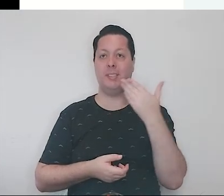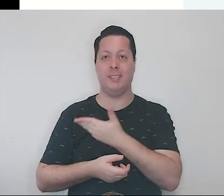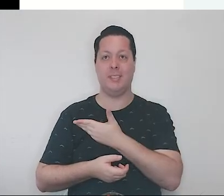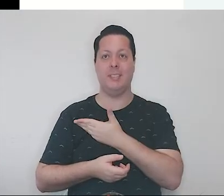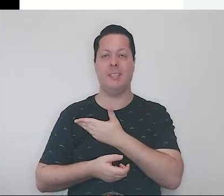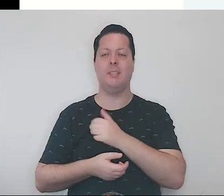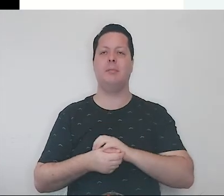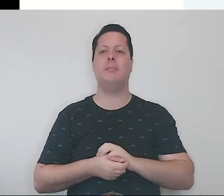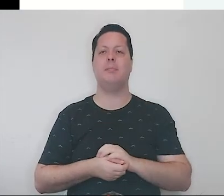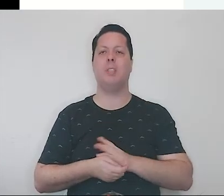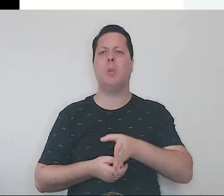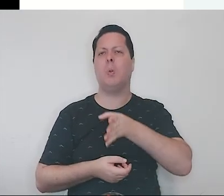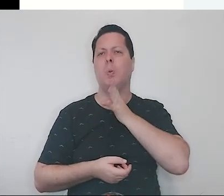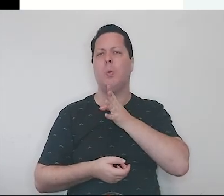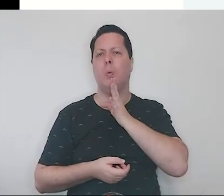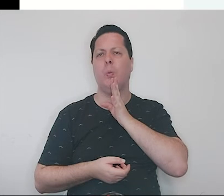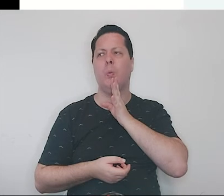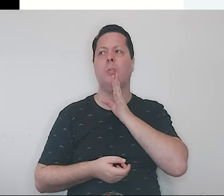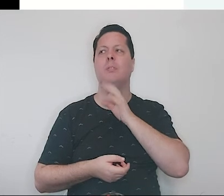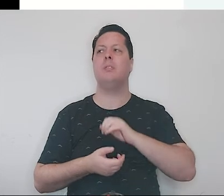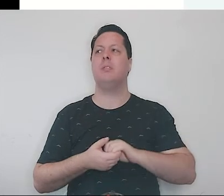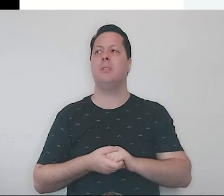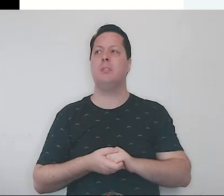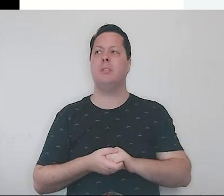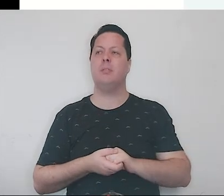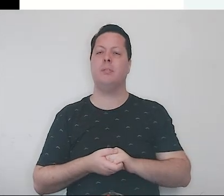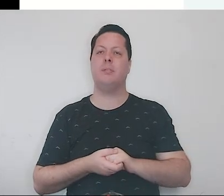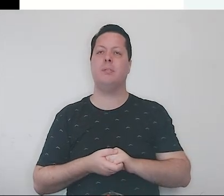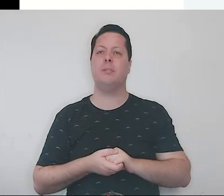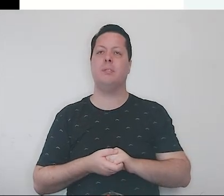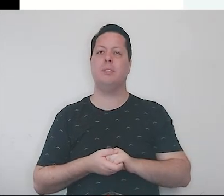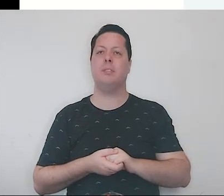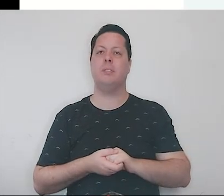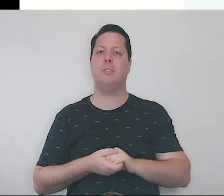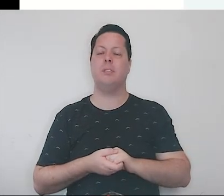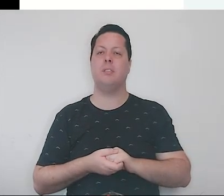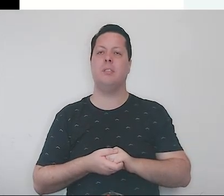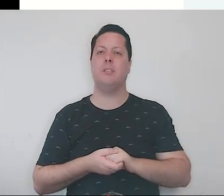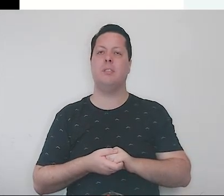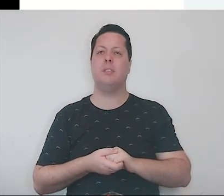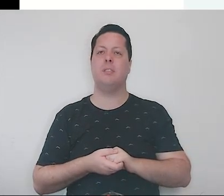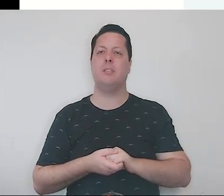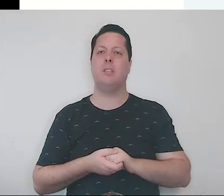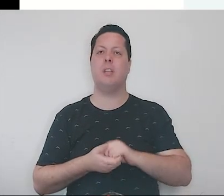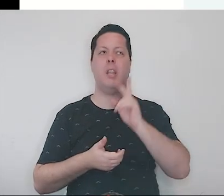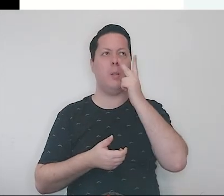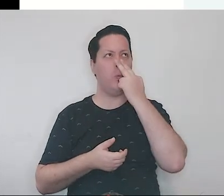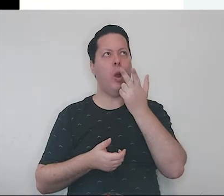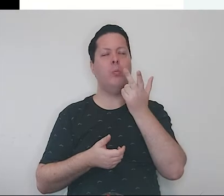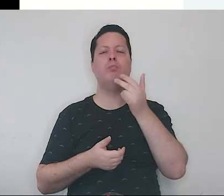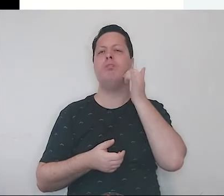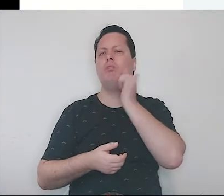paulista. Ele é conhecido como pai de contista,